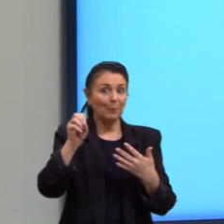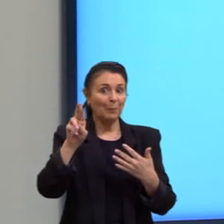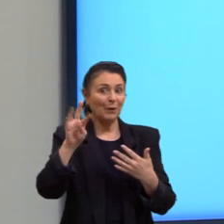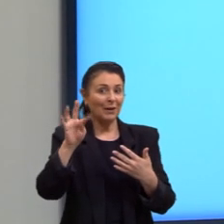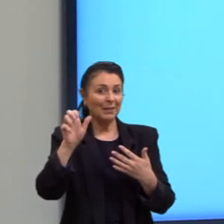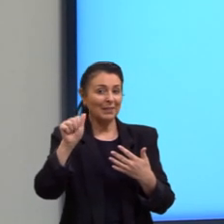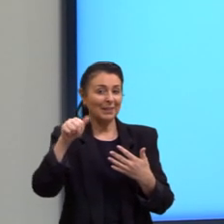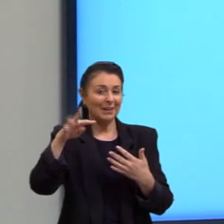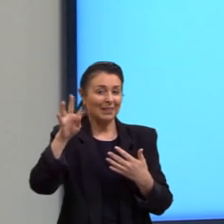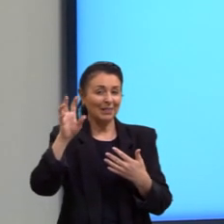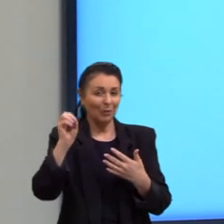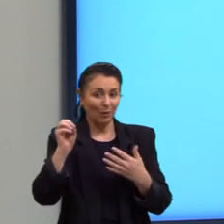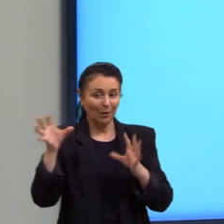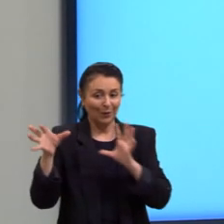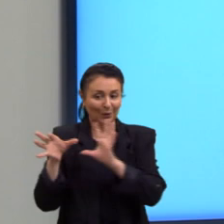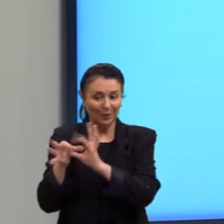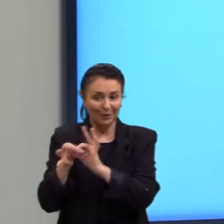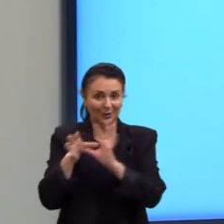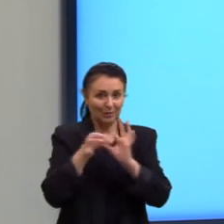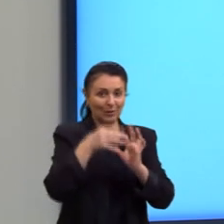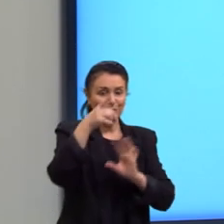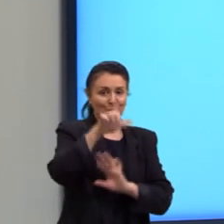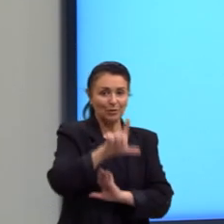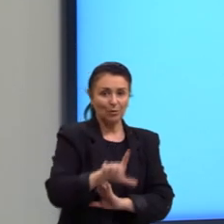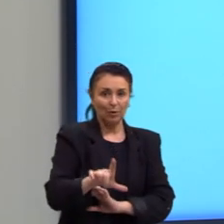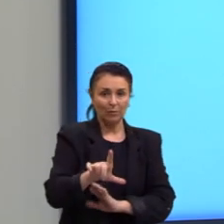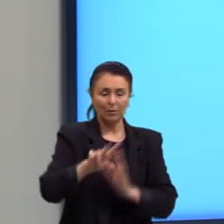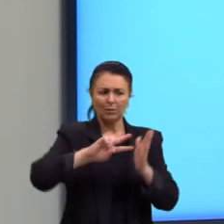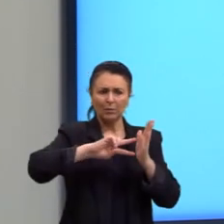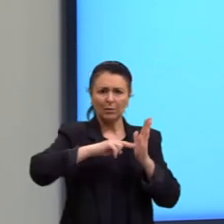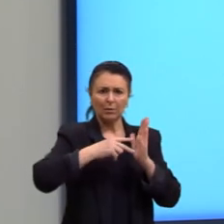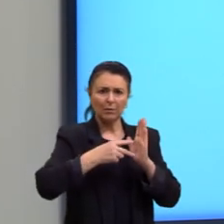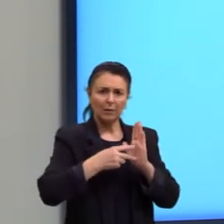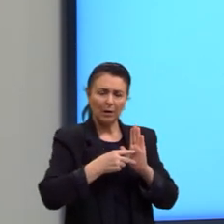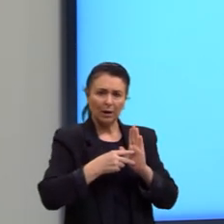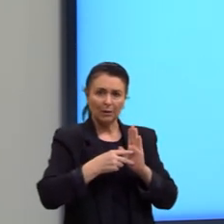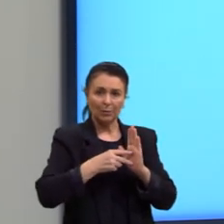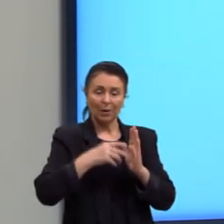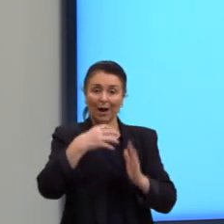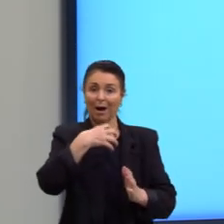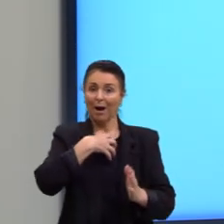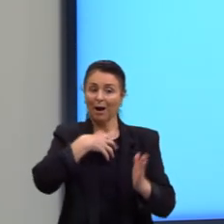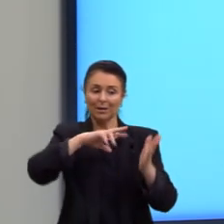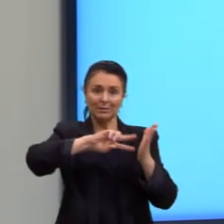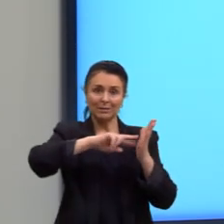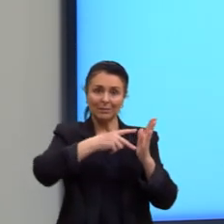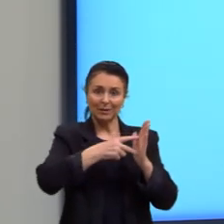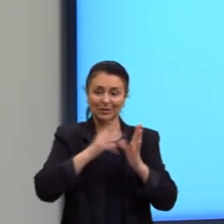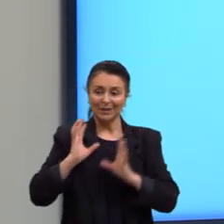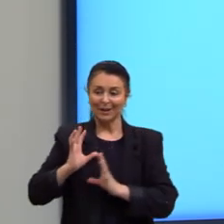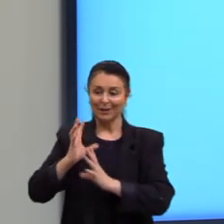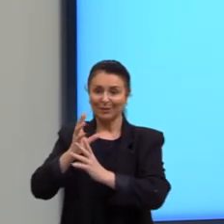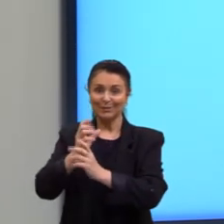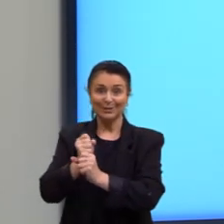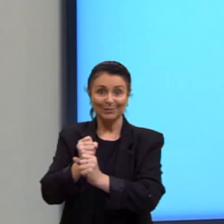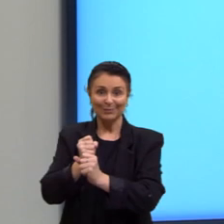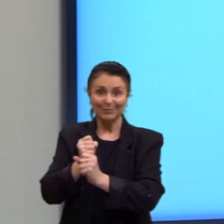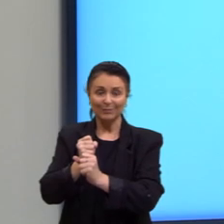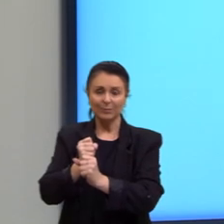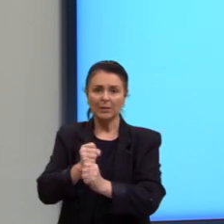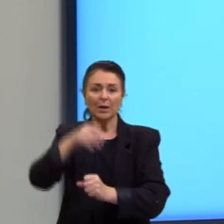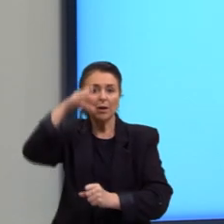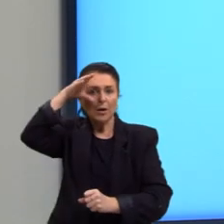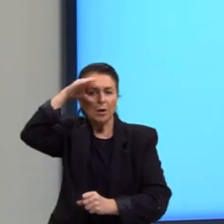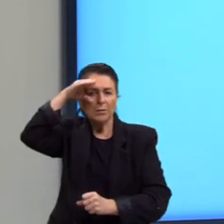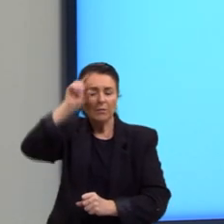o conector aparecendo de novo com o significado, semântica de conclusão. observa